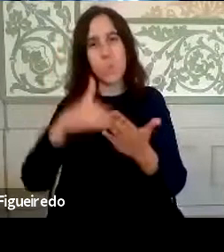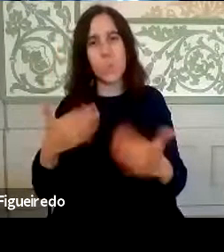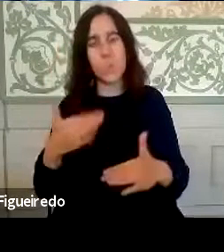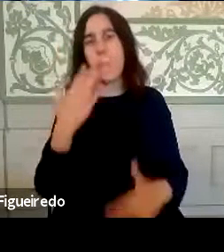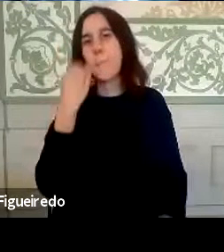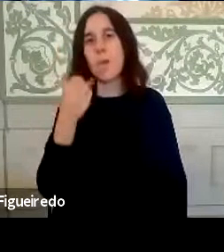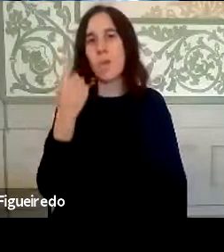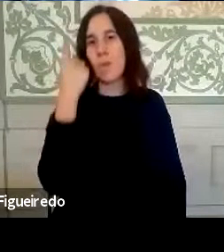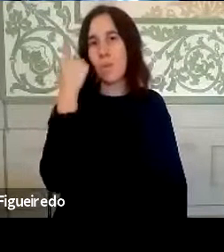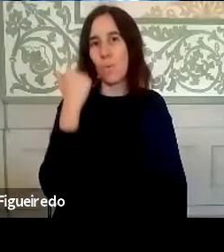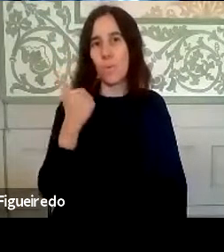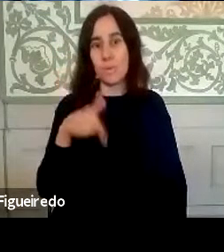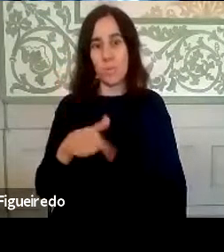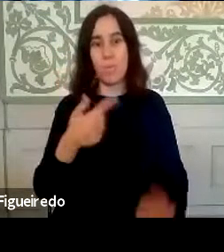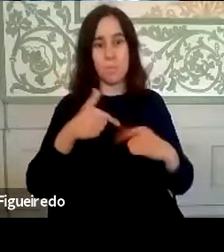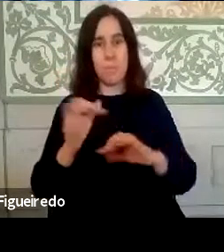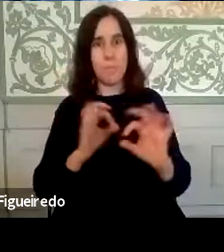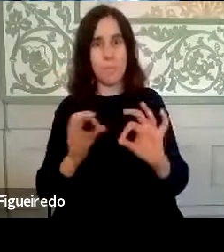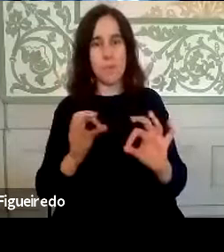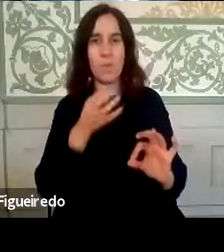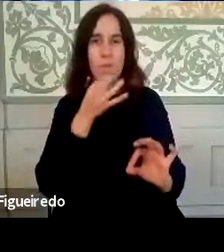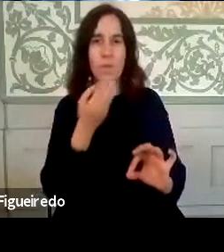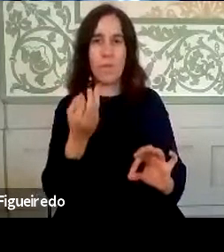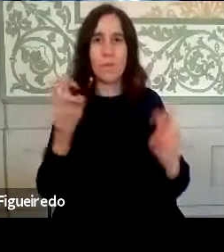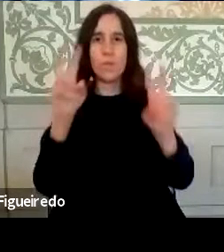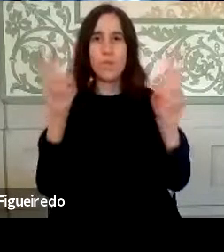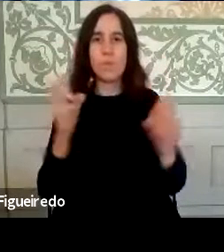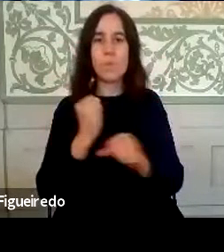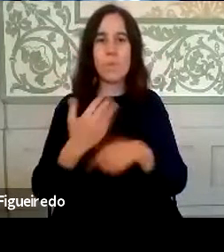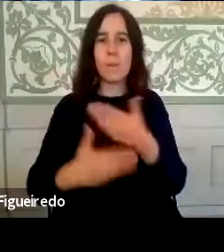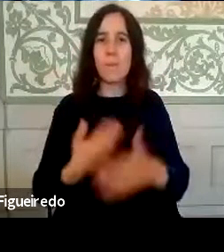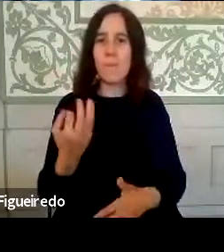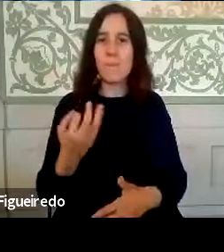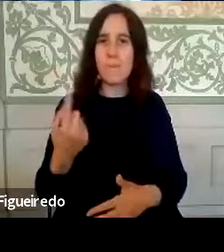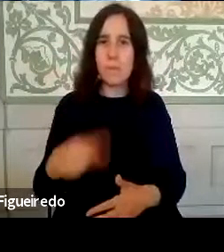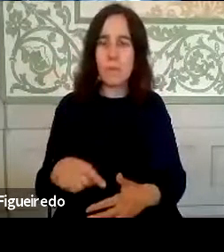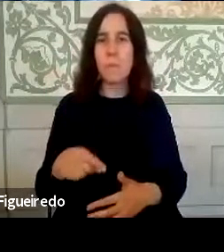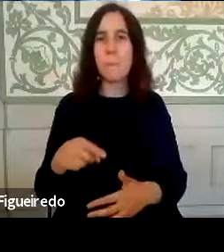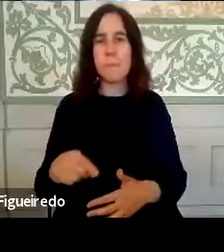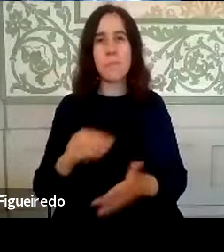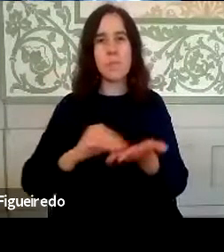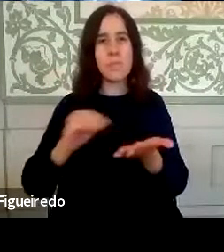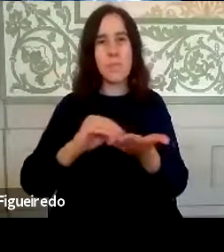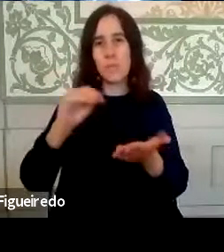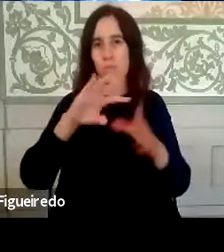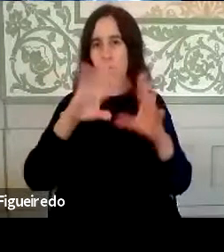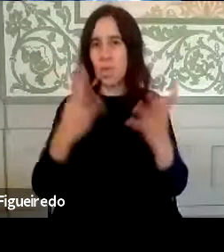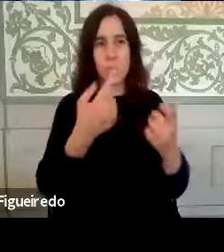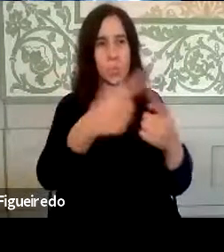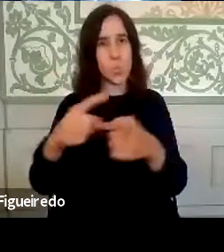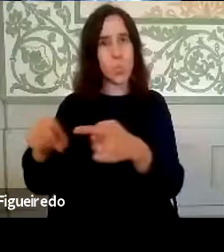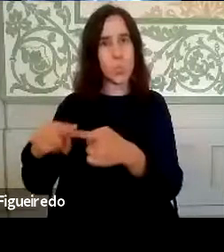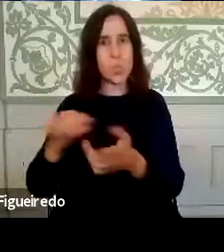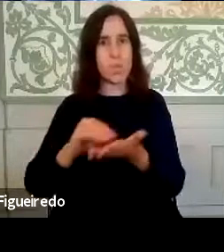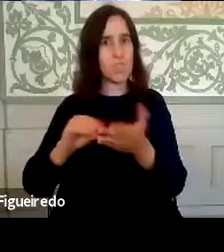eu acho que ontem quando preparávamos esta reunião que eu falei sobre o trabalho que tem sido feito entre os vários secretários-gerais de todas as